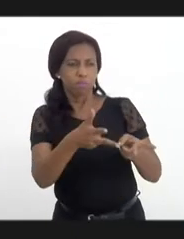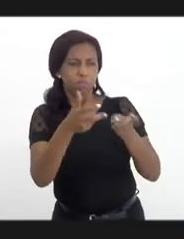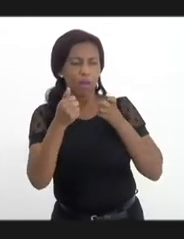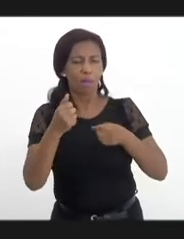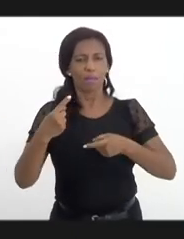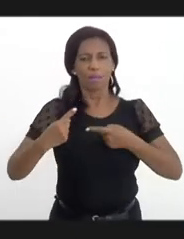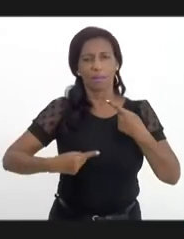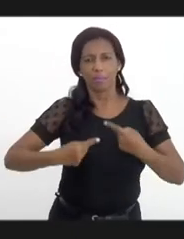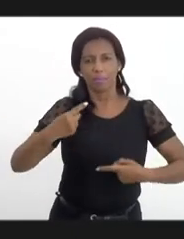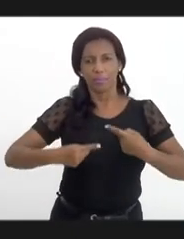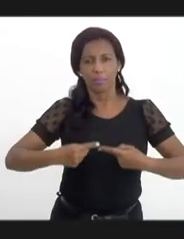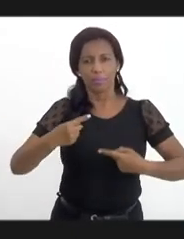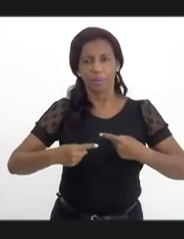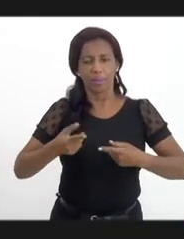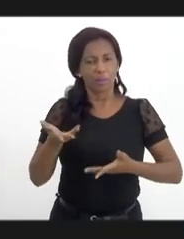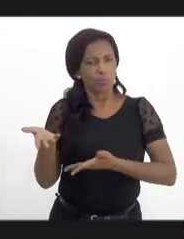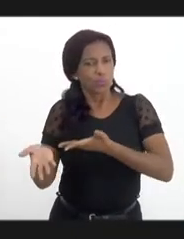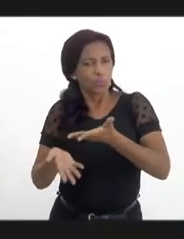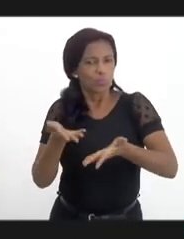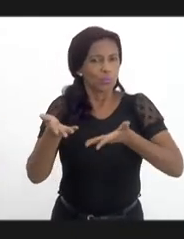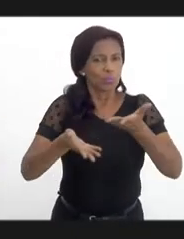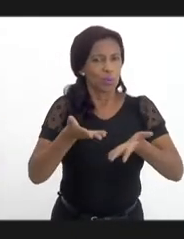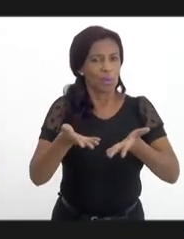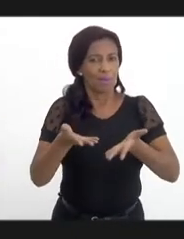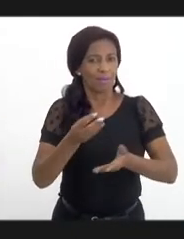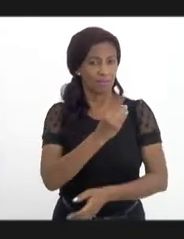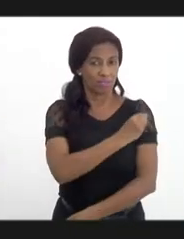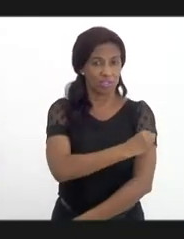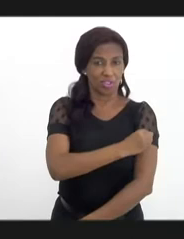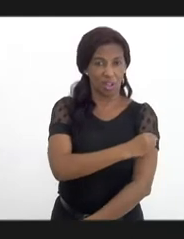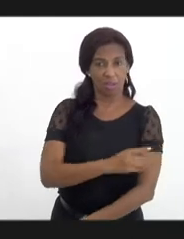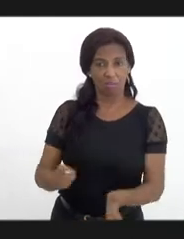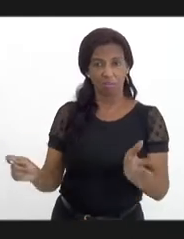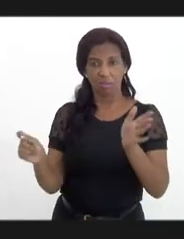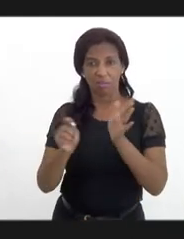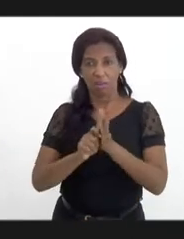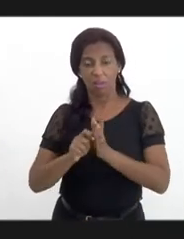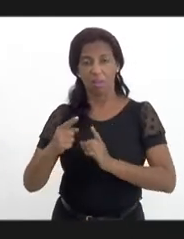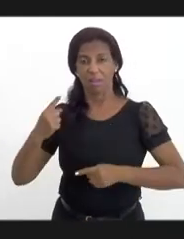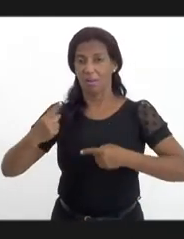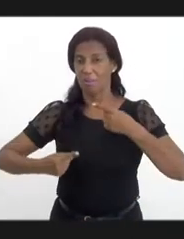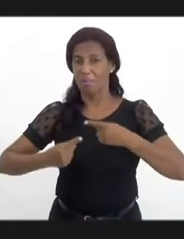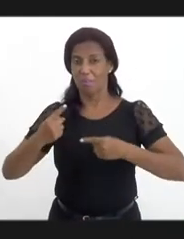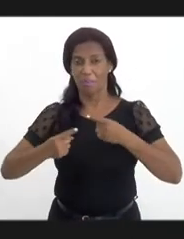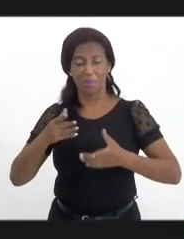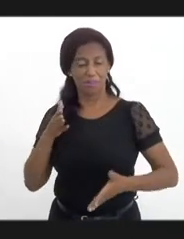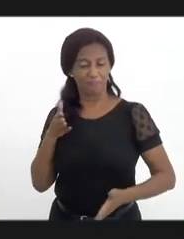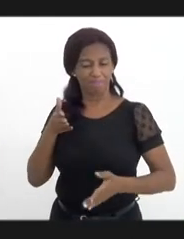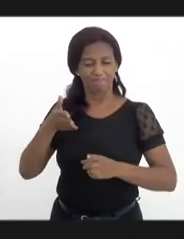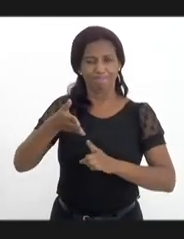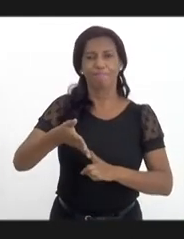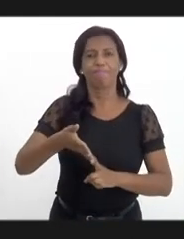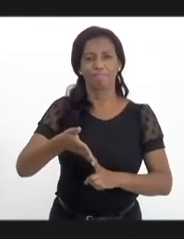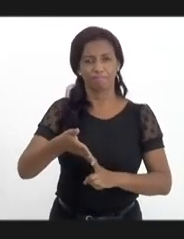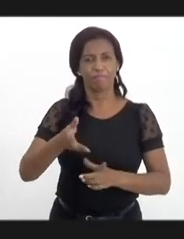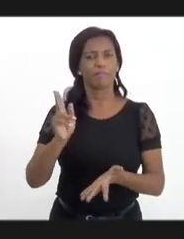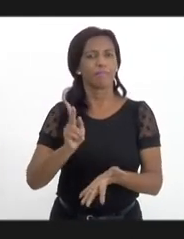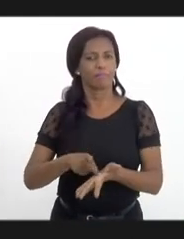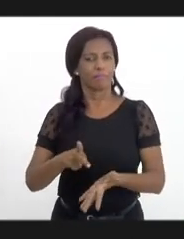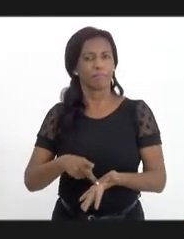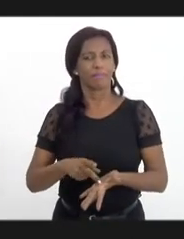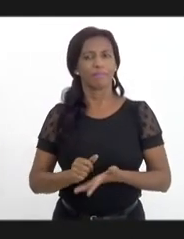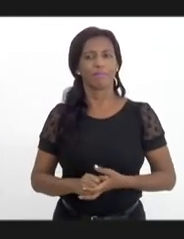a política de cuidado para álcool e drogas é necessariamente uma política intersetorial, que, na verdade,